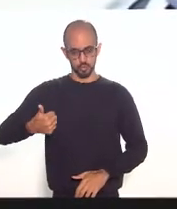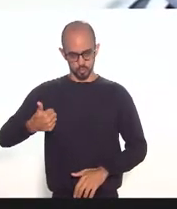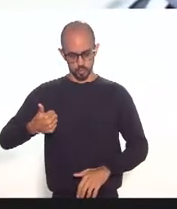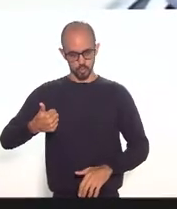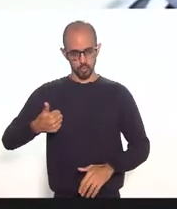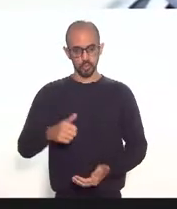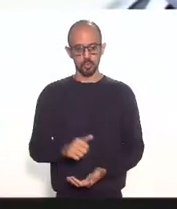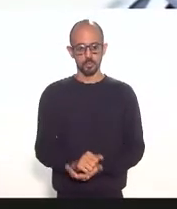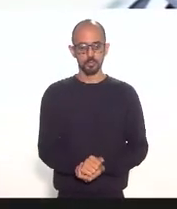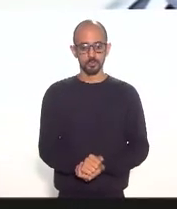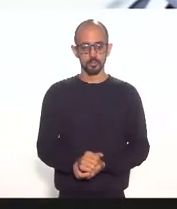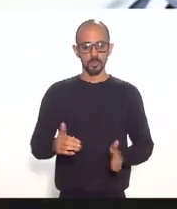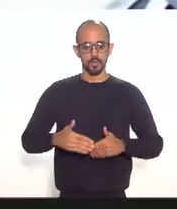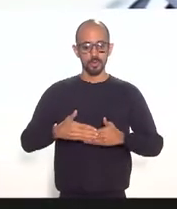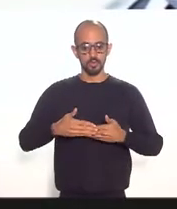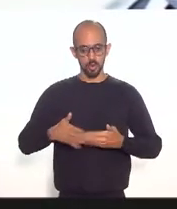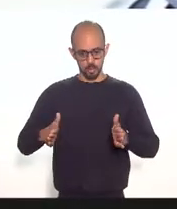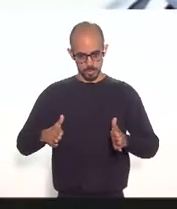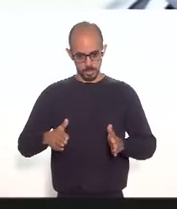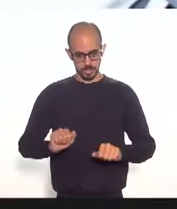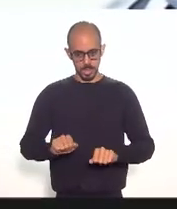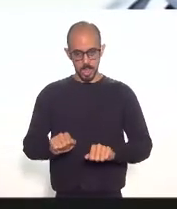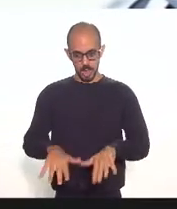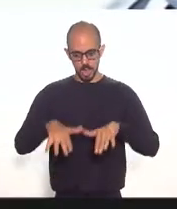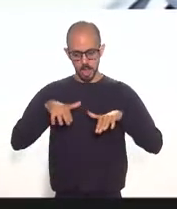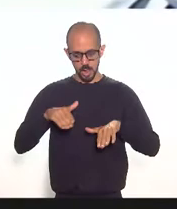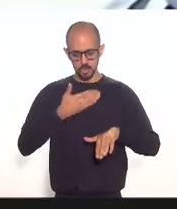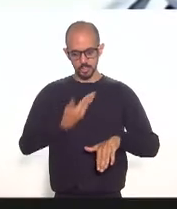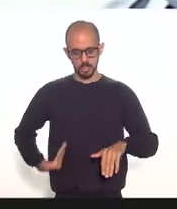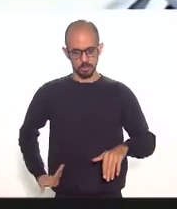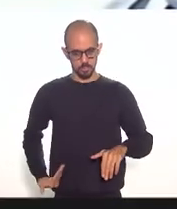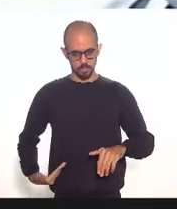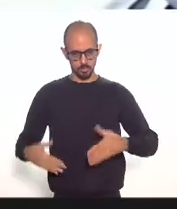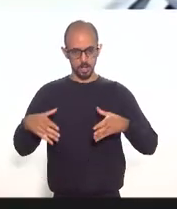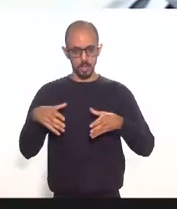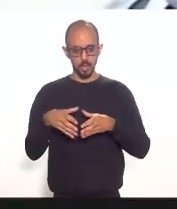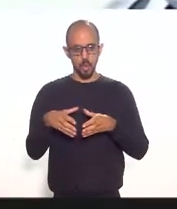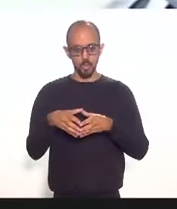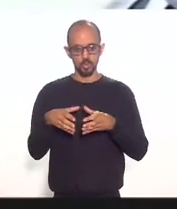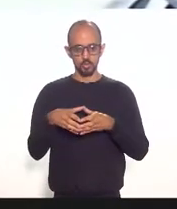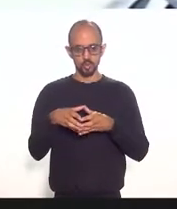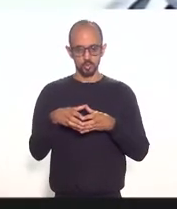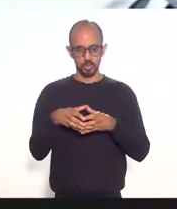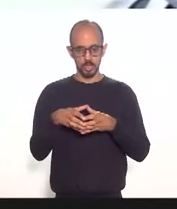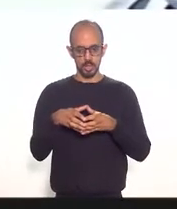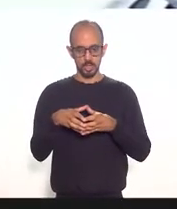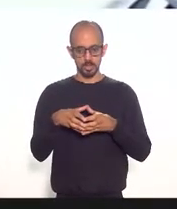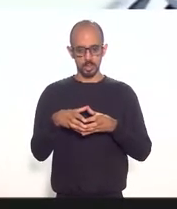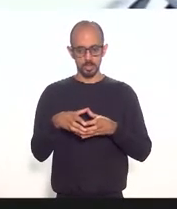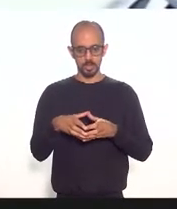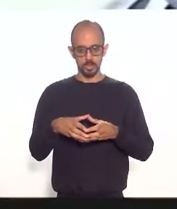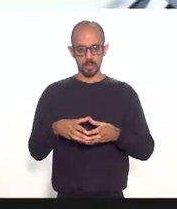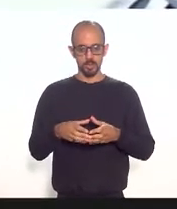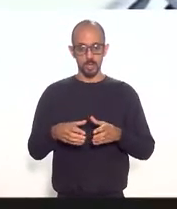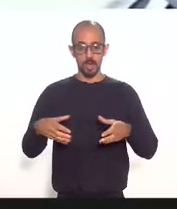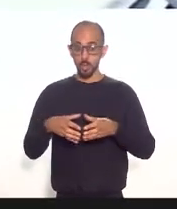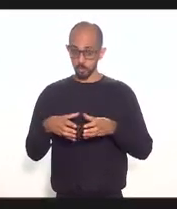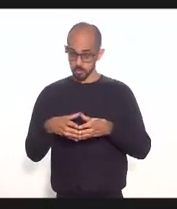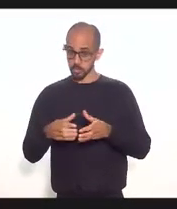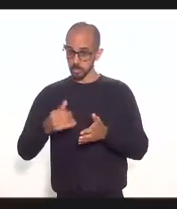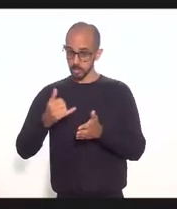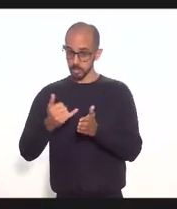fazer a nossa audiência pública conjunta da Comissão de Tributação